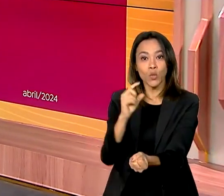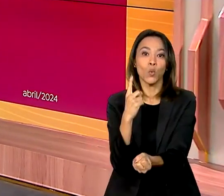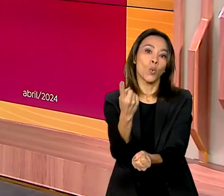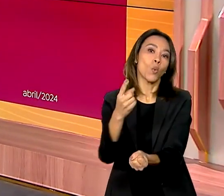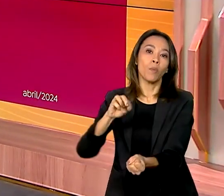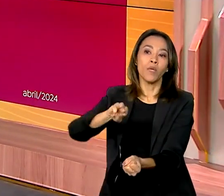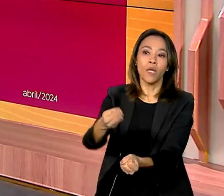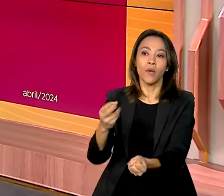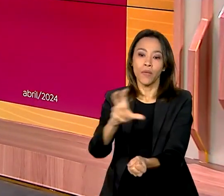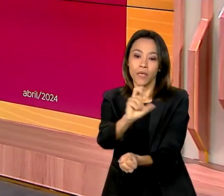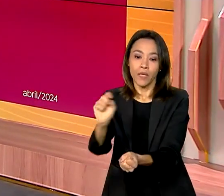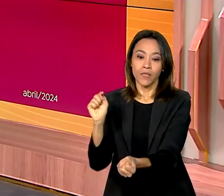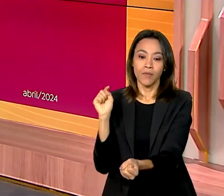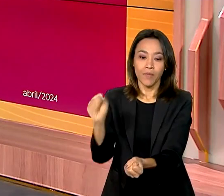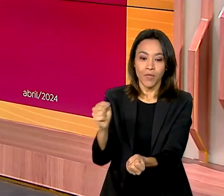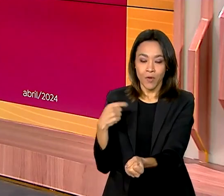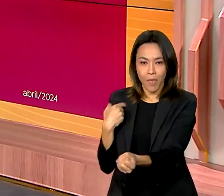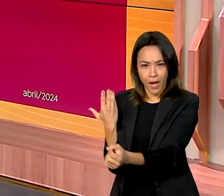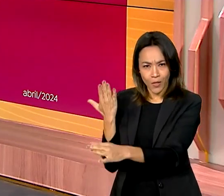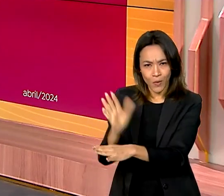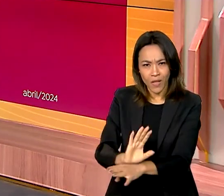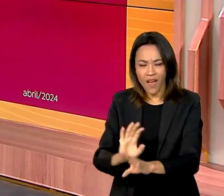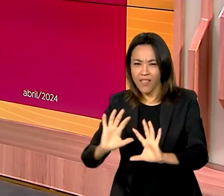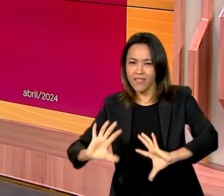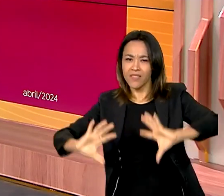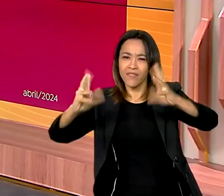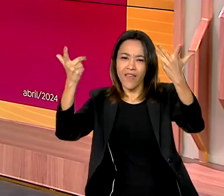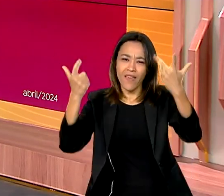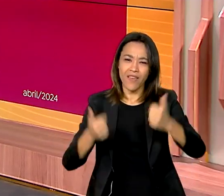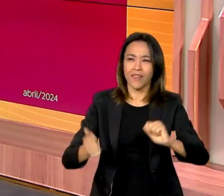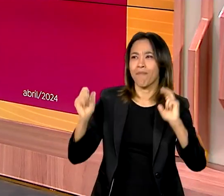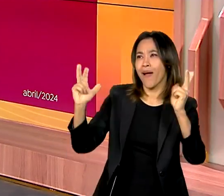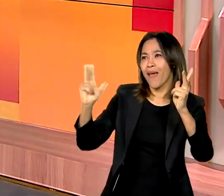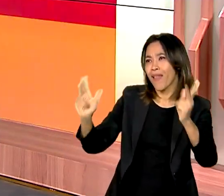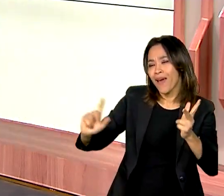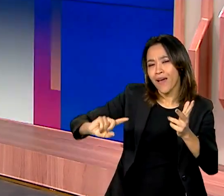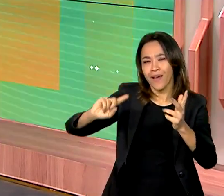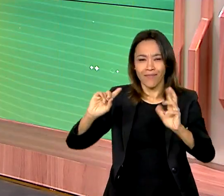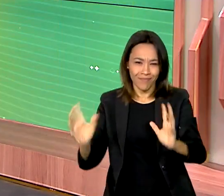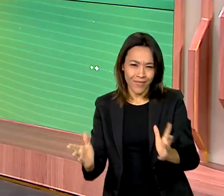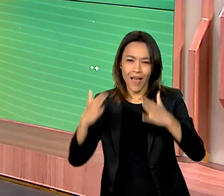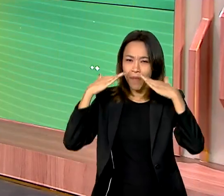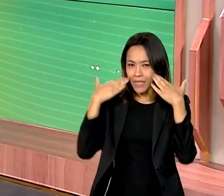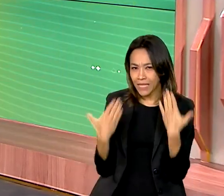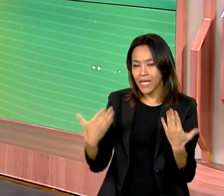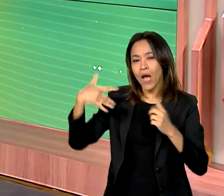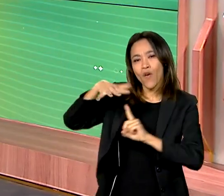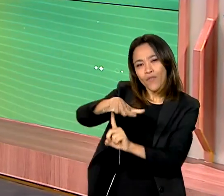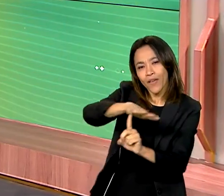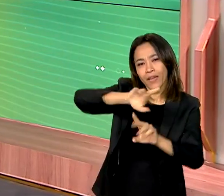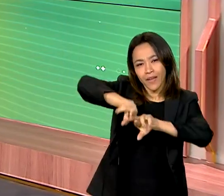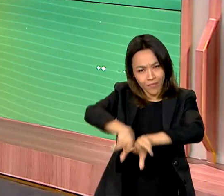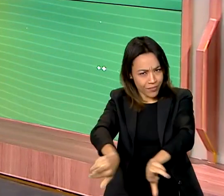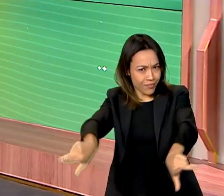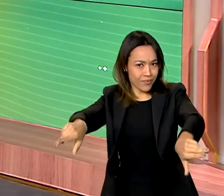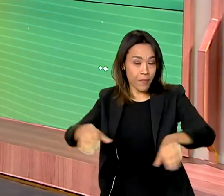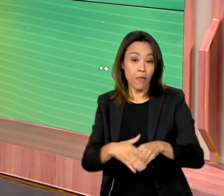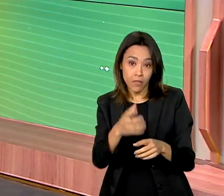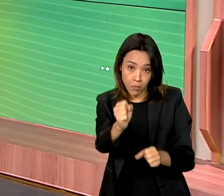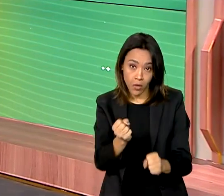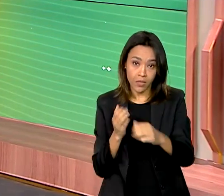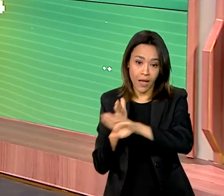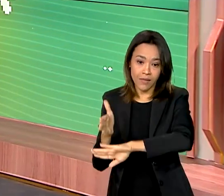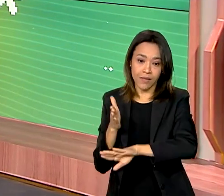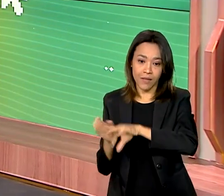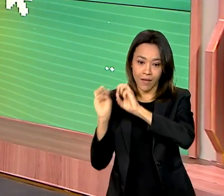em investimentos para festas populares, artistas, exposições e eventos. Você sabe que basta acessar gov.br